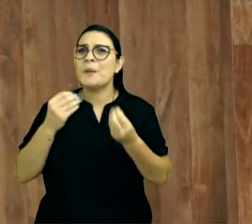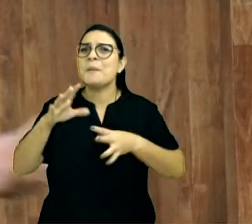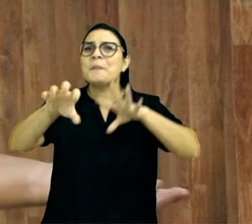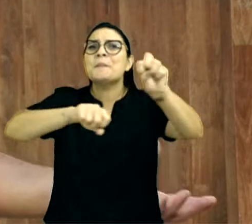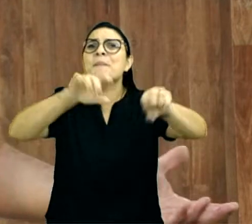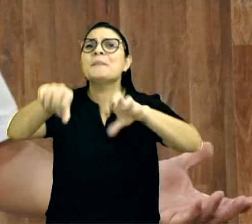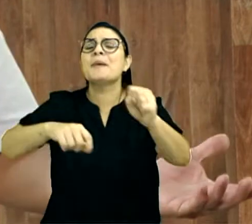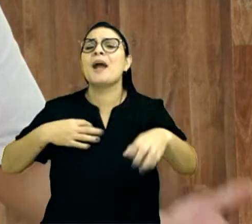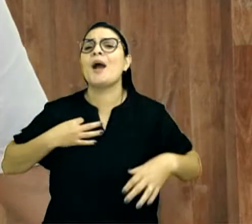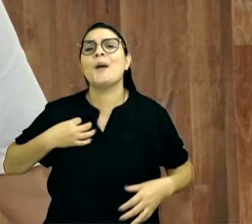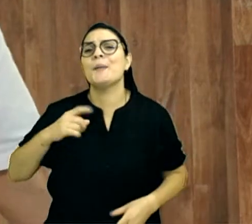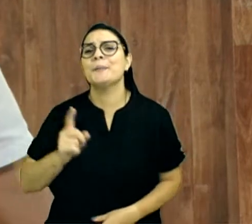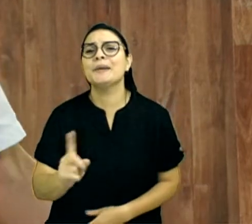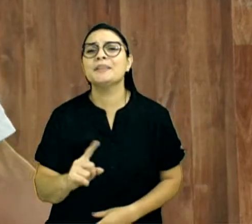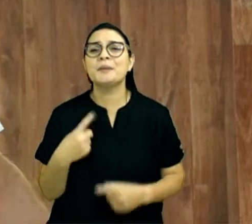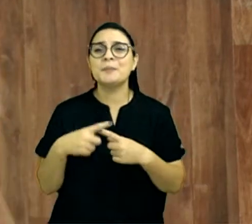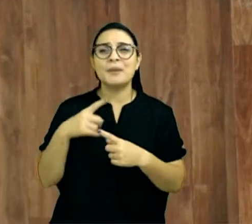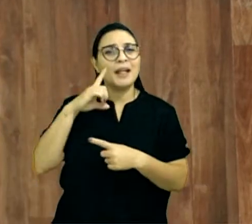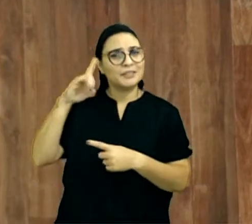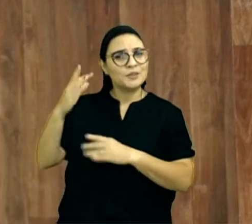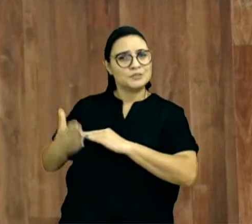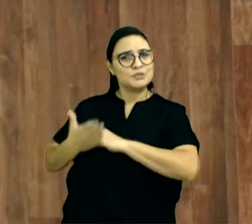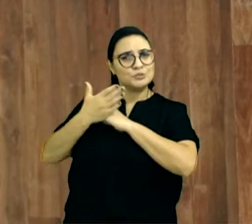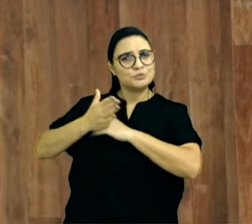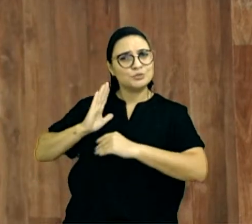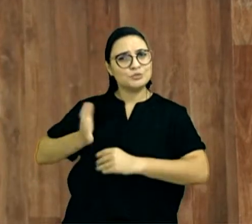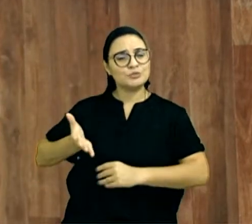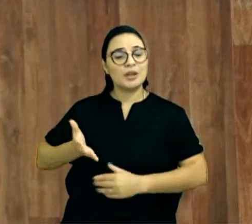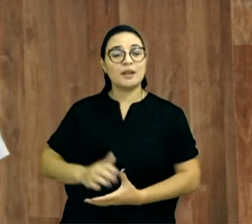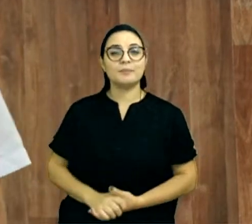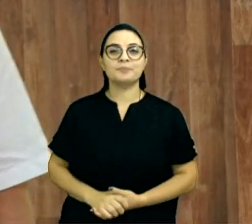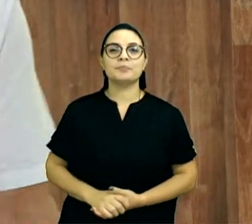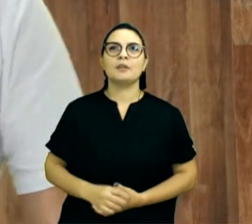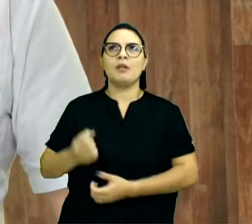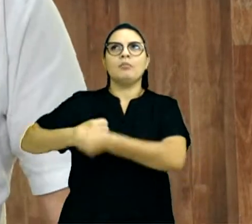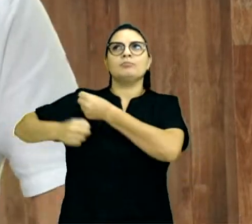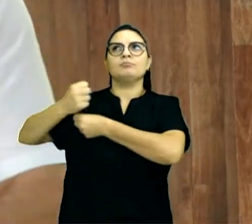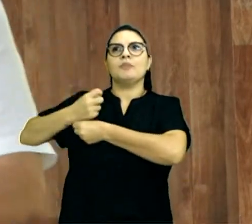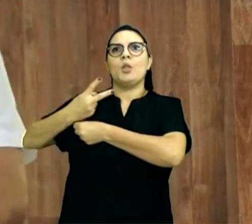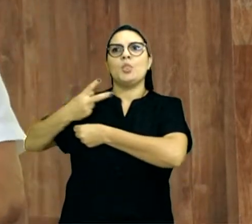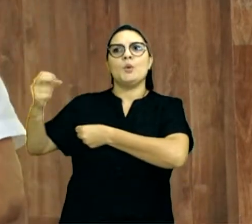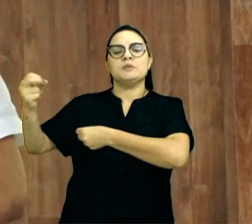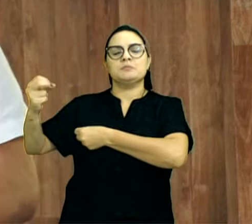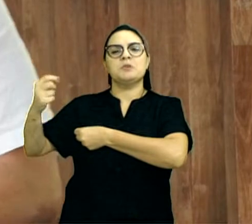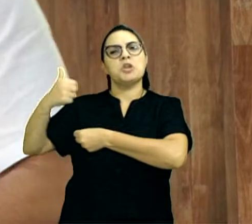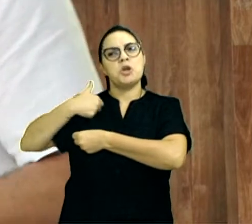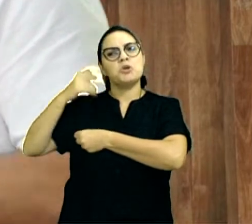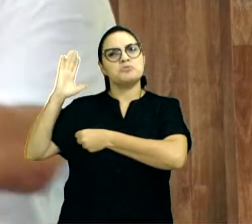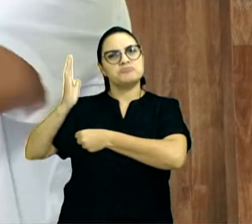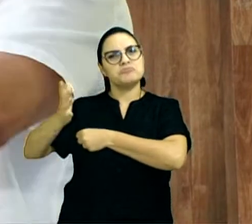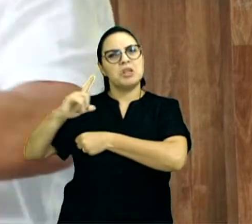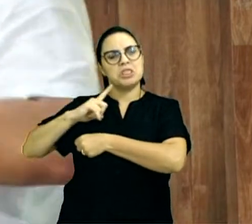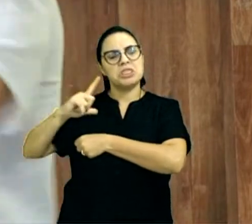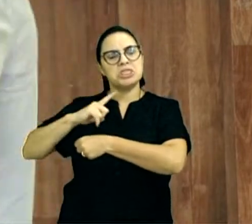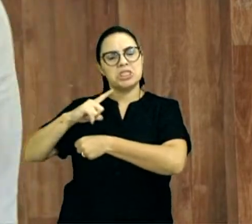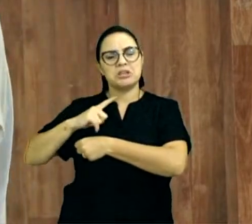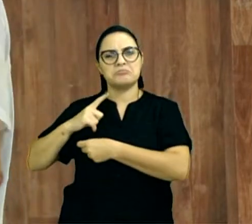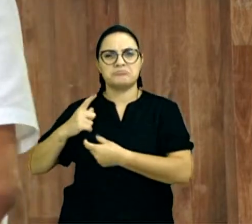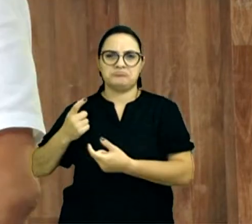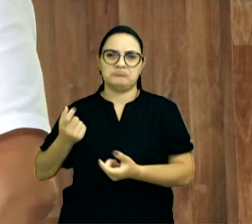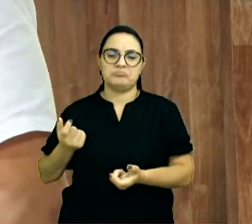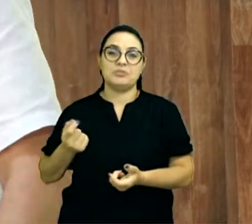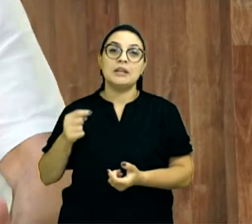para casa, porque Deus tem sido bom, isso foi no ano de 2000, e graças a Deus, Deus tem nos abençoado, mas eles têm a visão de